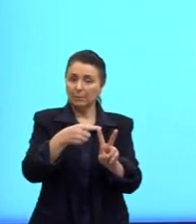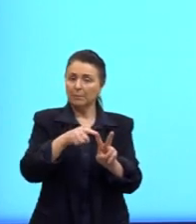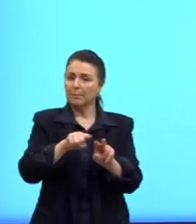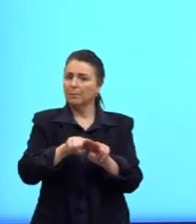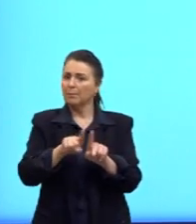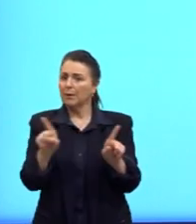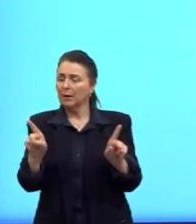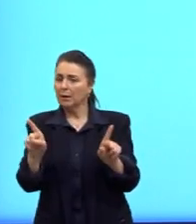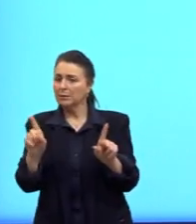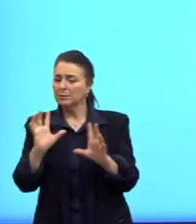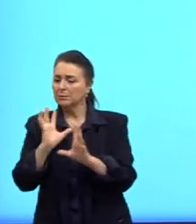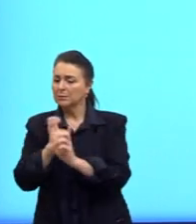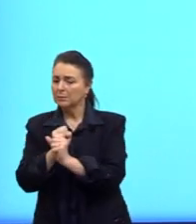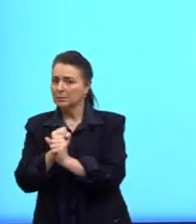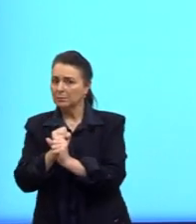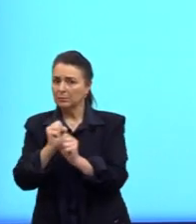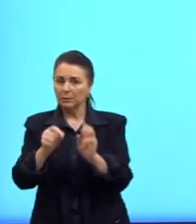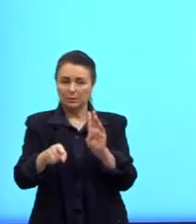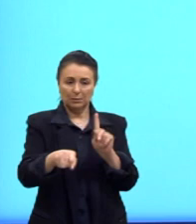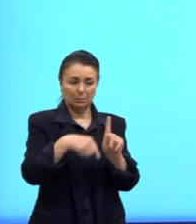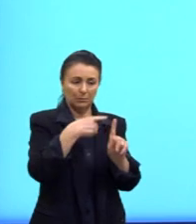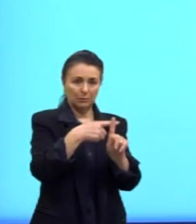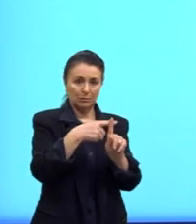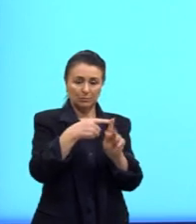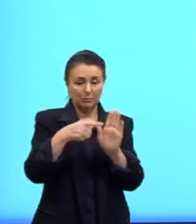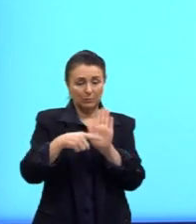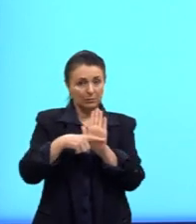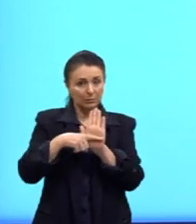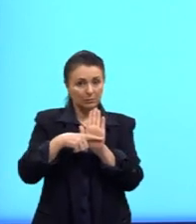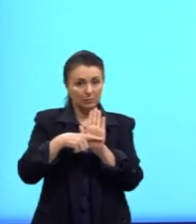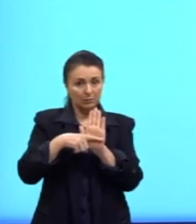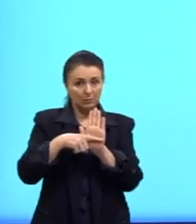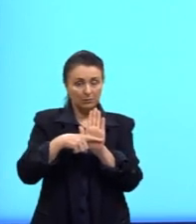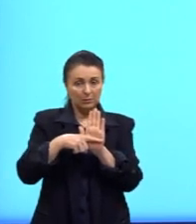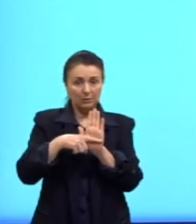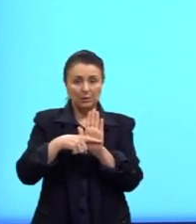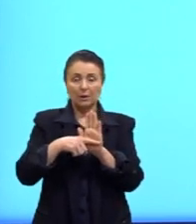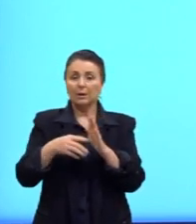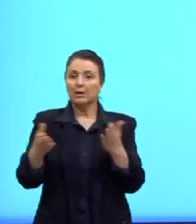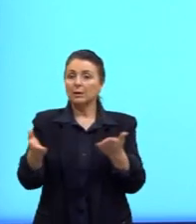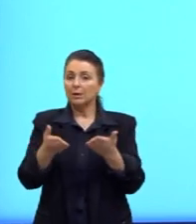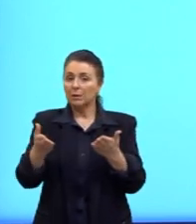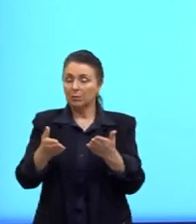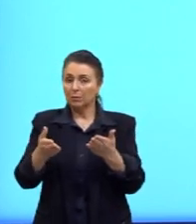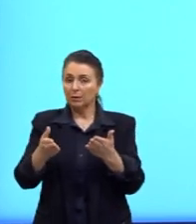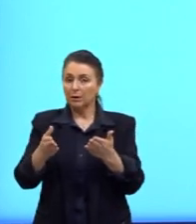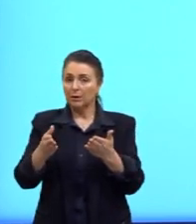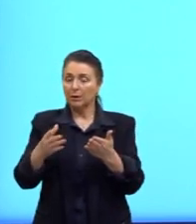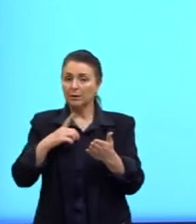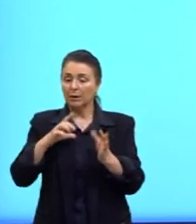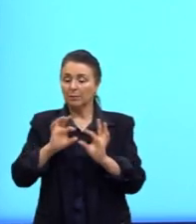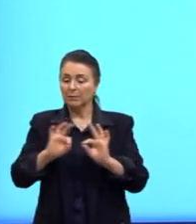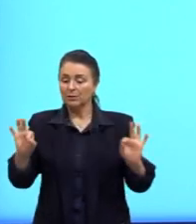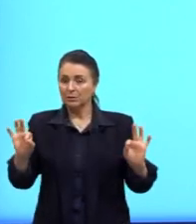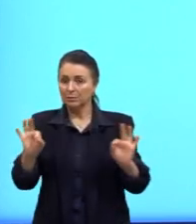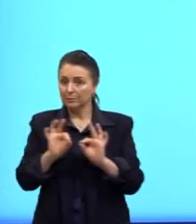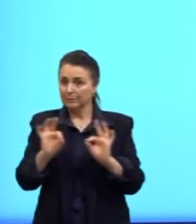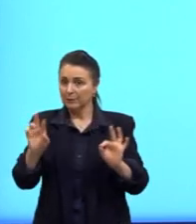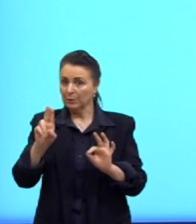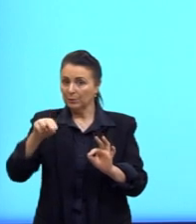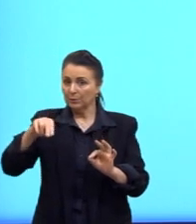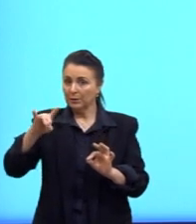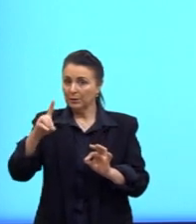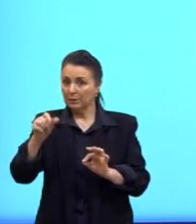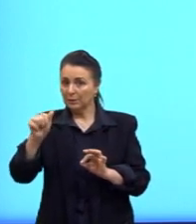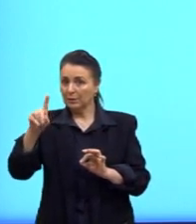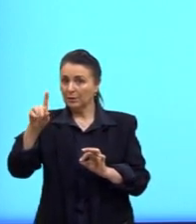ele pode ser positivo ou negativo, né? Só que aqui a gente está trabalhando com unidade de medida. Então, nesse caso, nós vamos